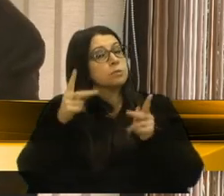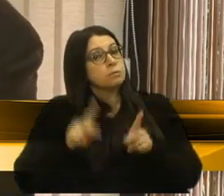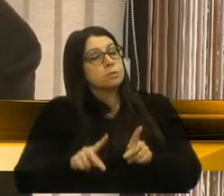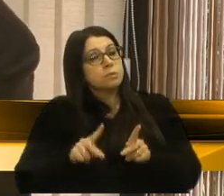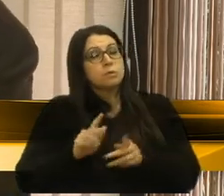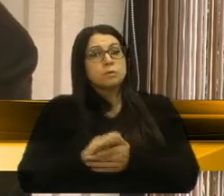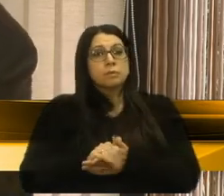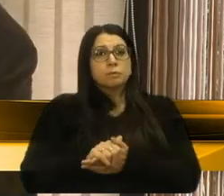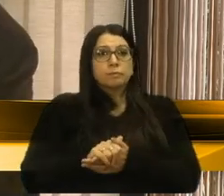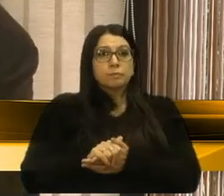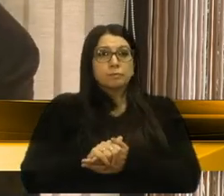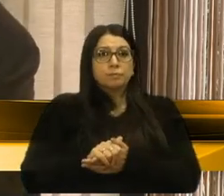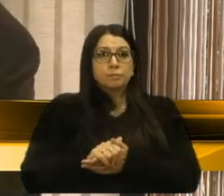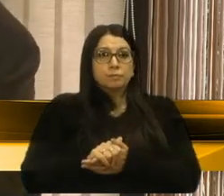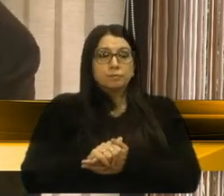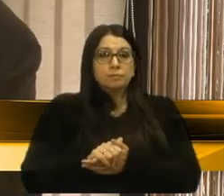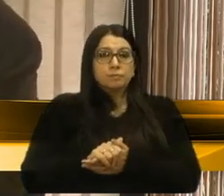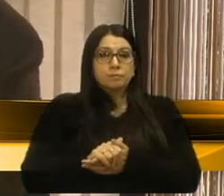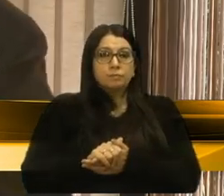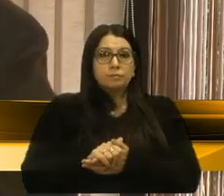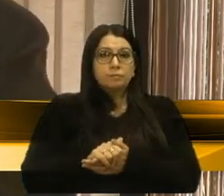e outras pessoas